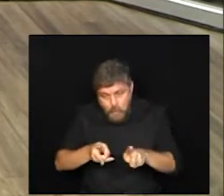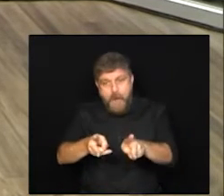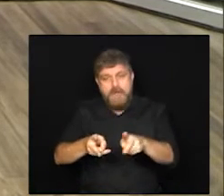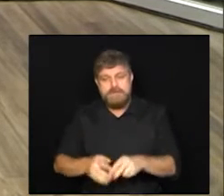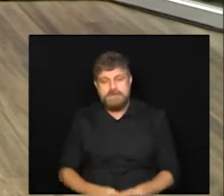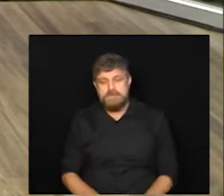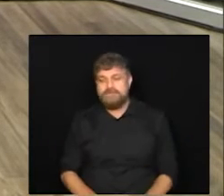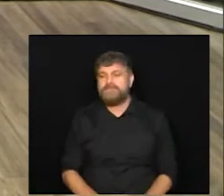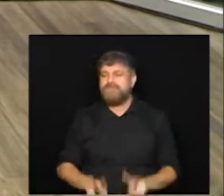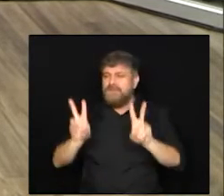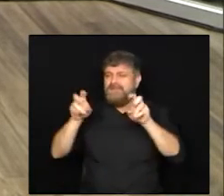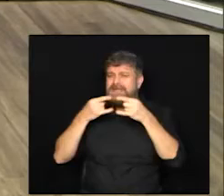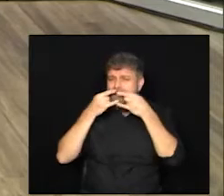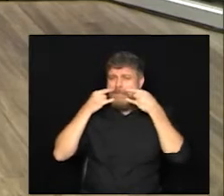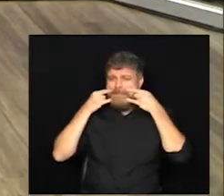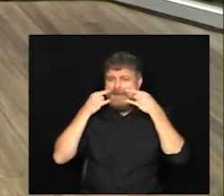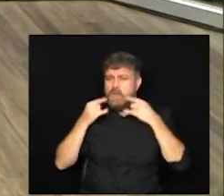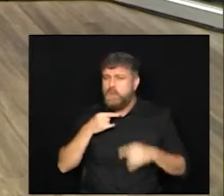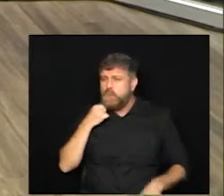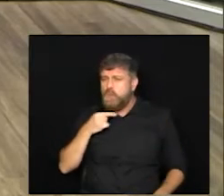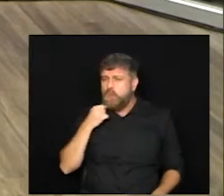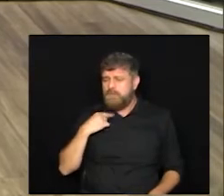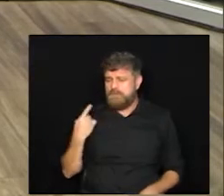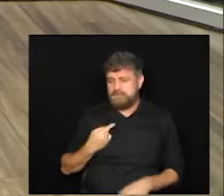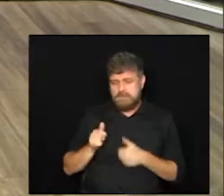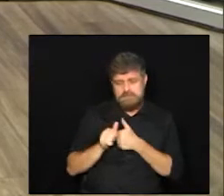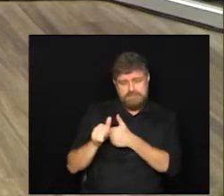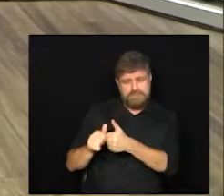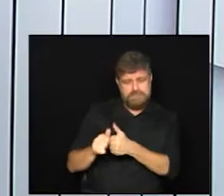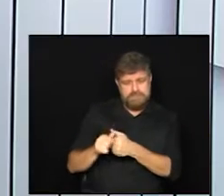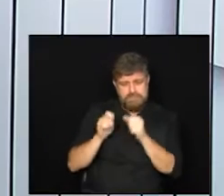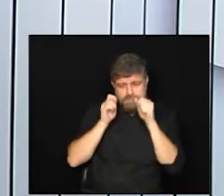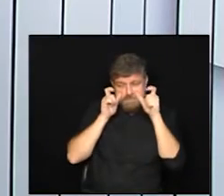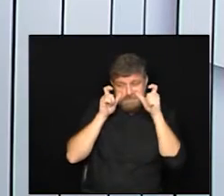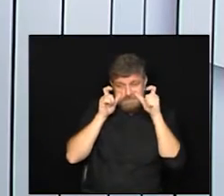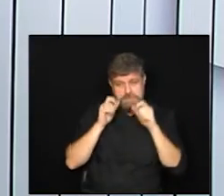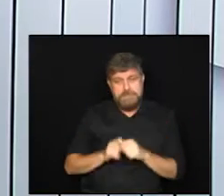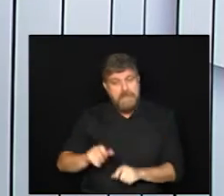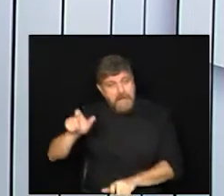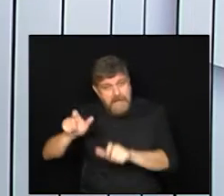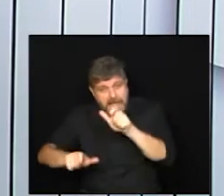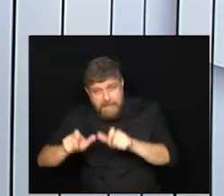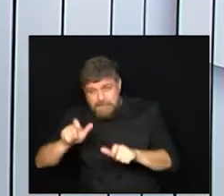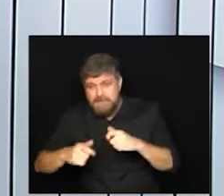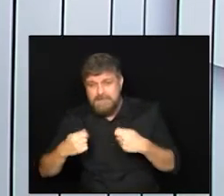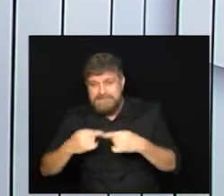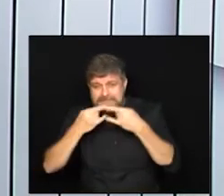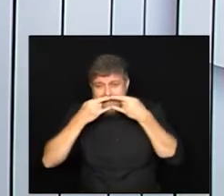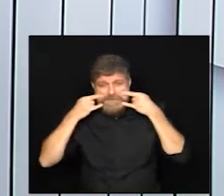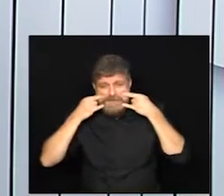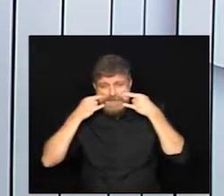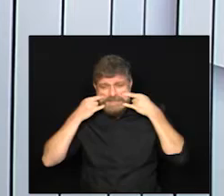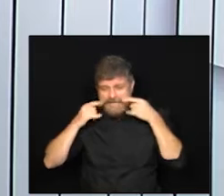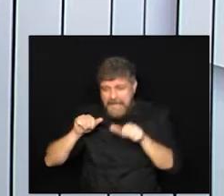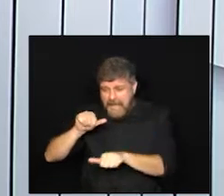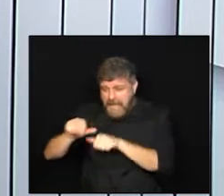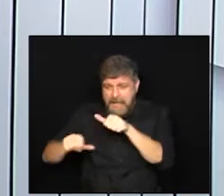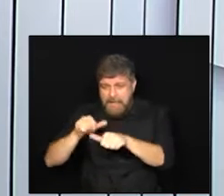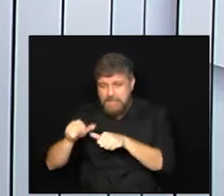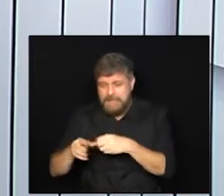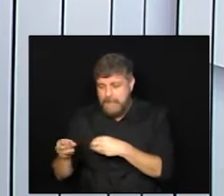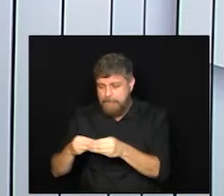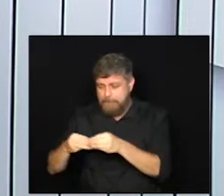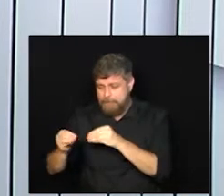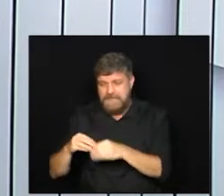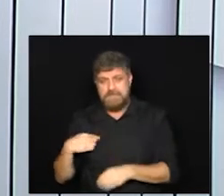máscara uma dúvida que nós temos acompanhado é as pessoas precisam trocar aquela máscara de pano que nós